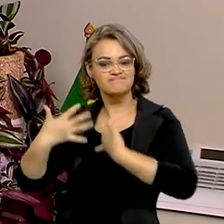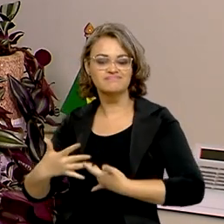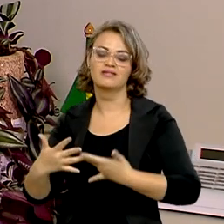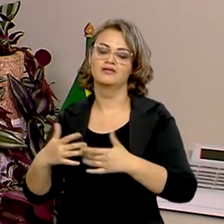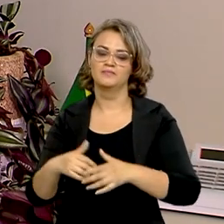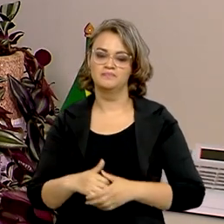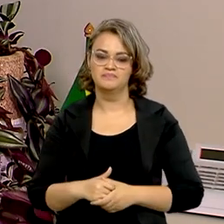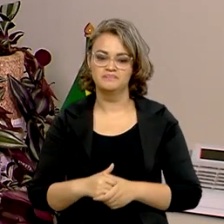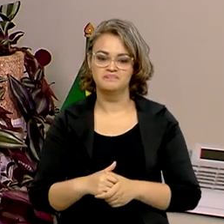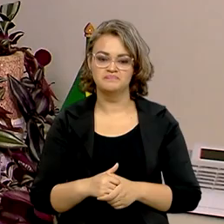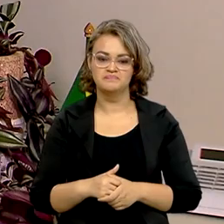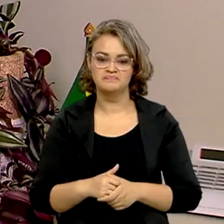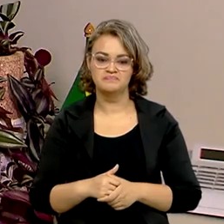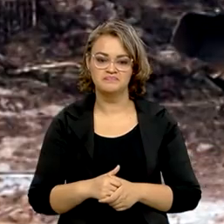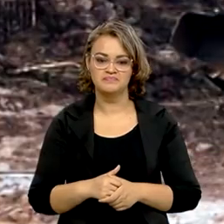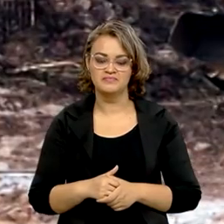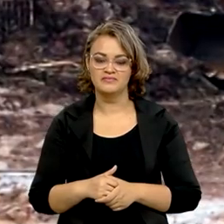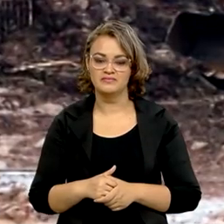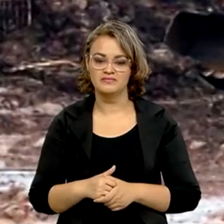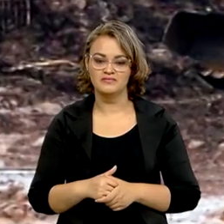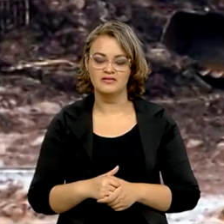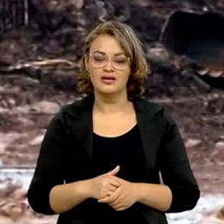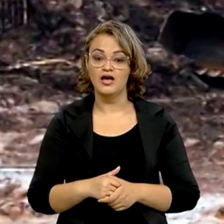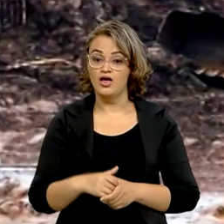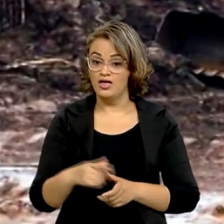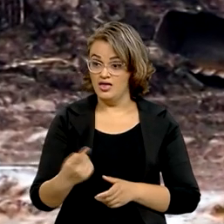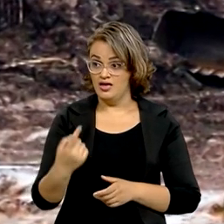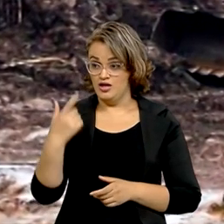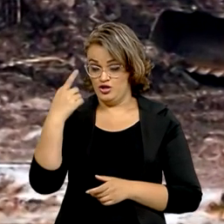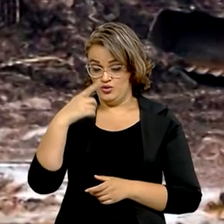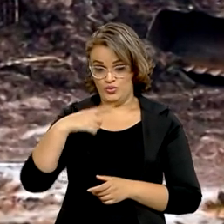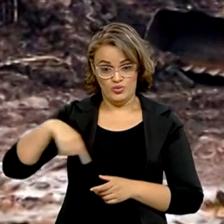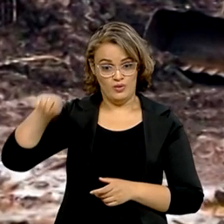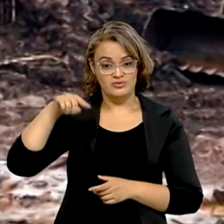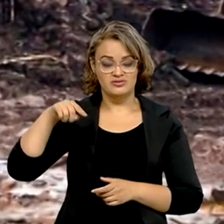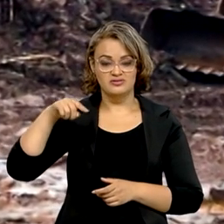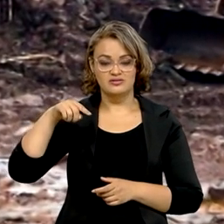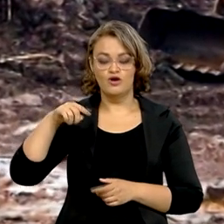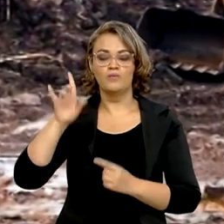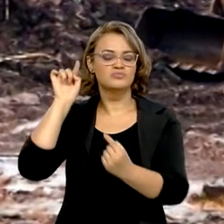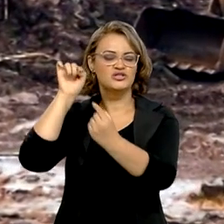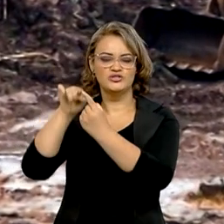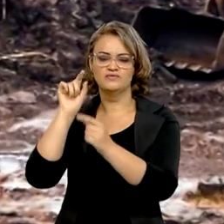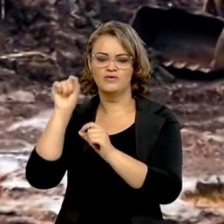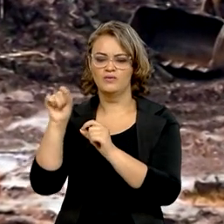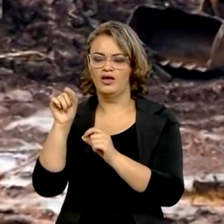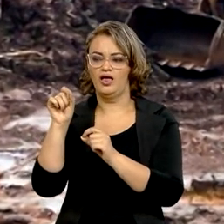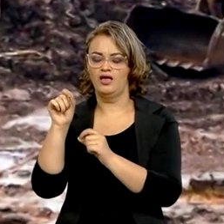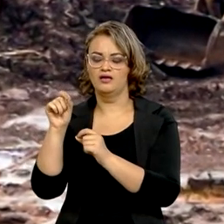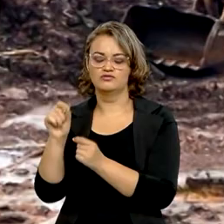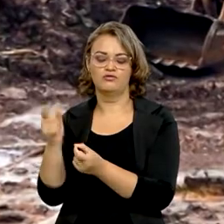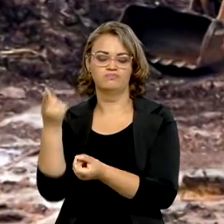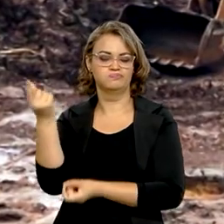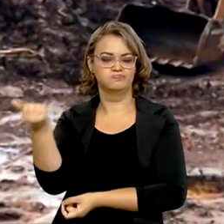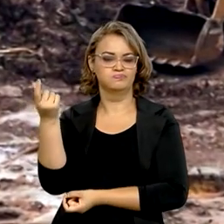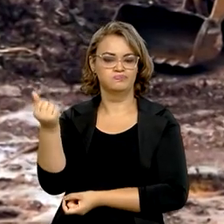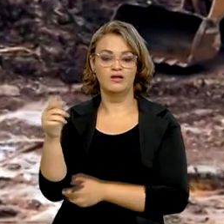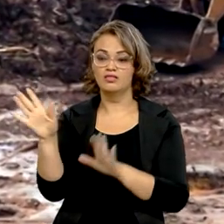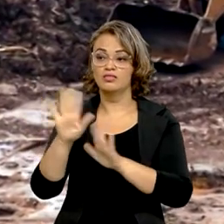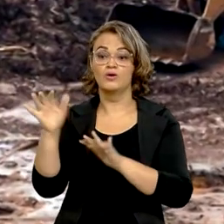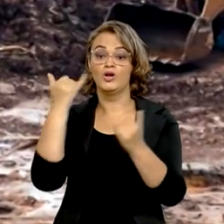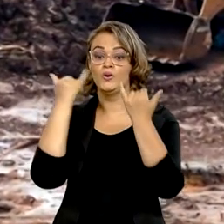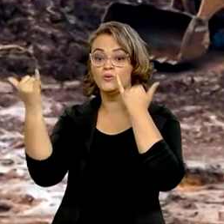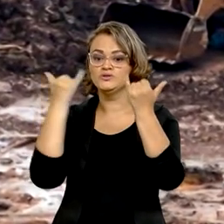em evidência na mídia convencional. Uma vez que a gente não... O nosso objetivo não é dar lucro, nosso objetivo é trazer a